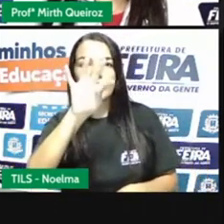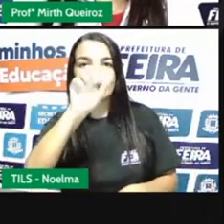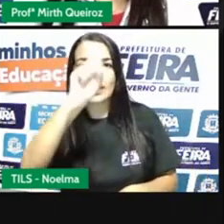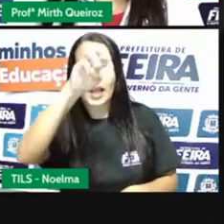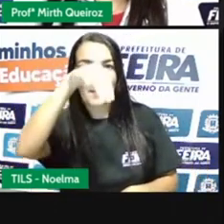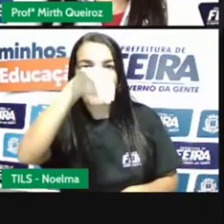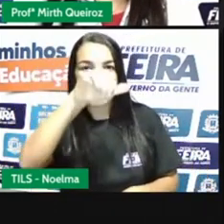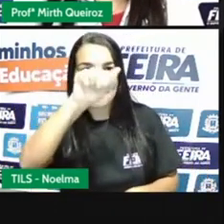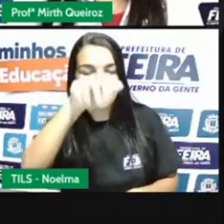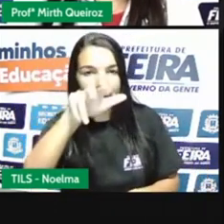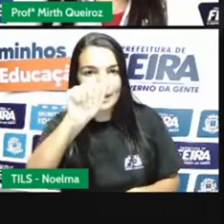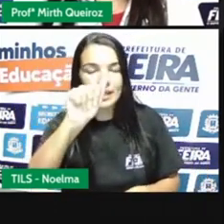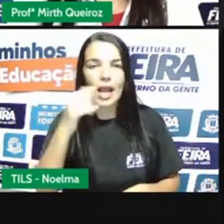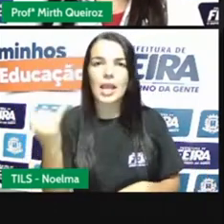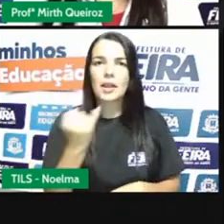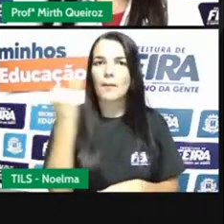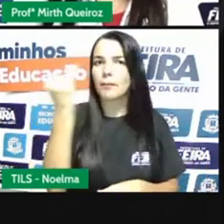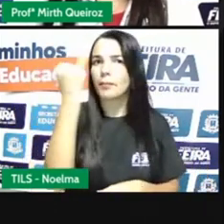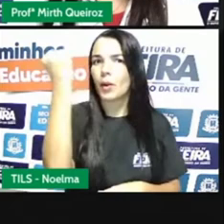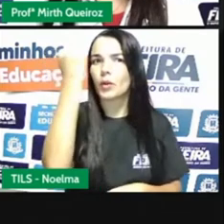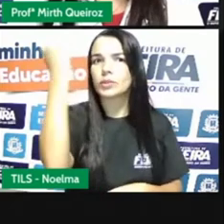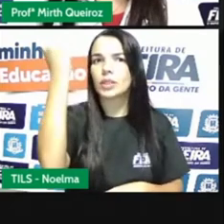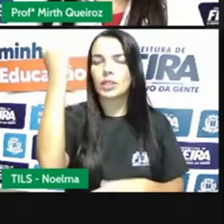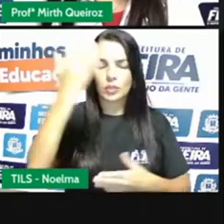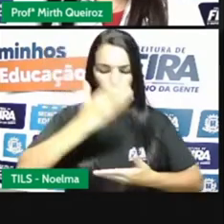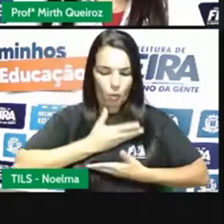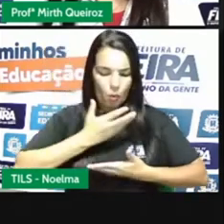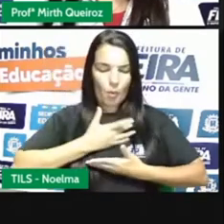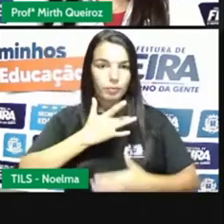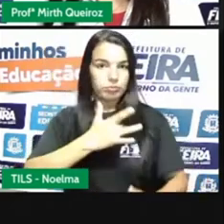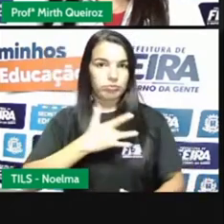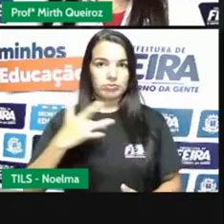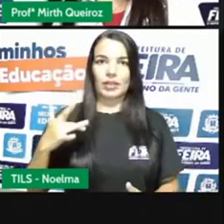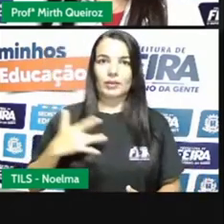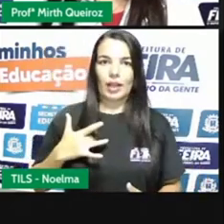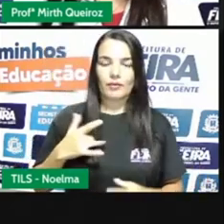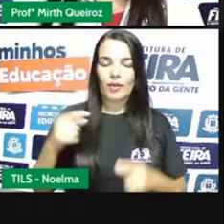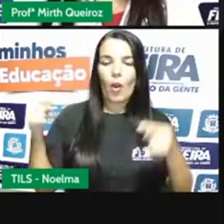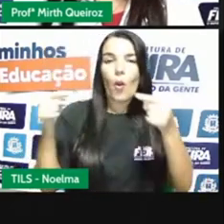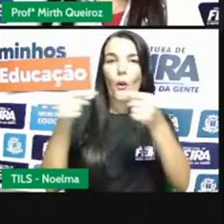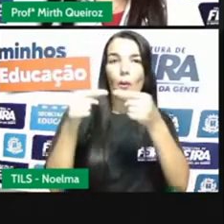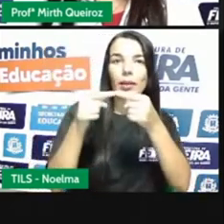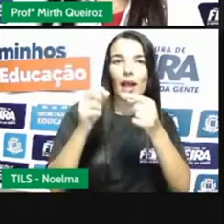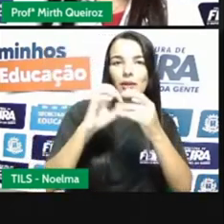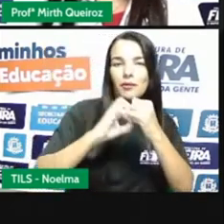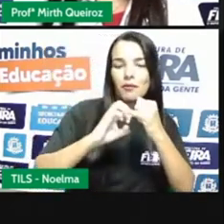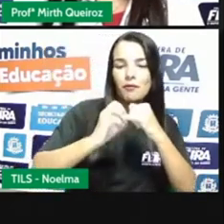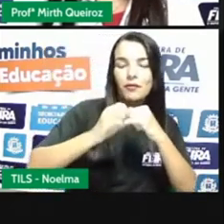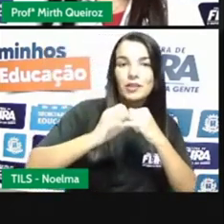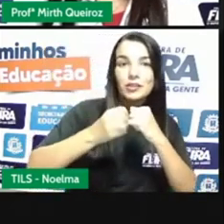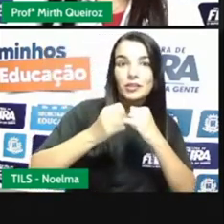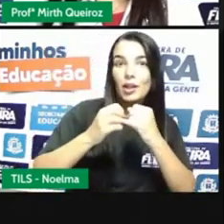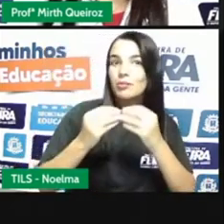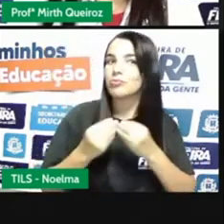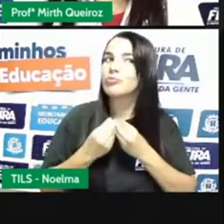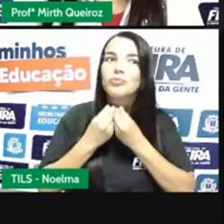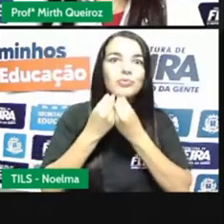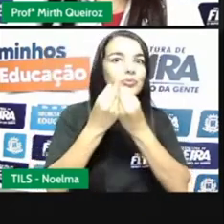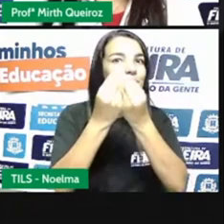essenciais para manter o funcionamento saudável do corpo. Quando combinado com o feijão, fornece todos os